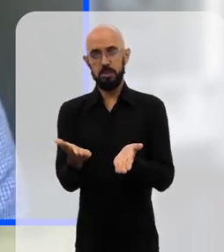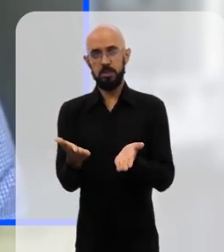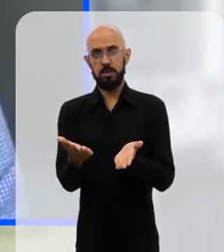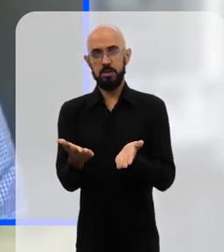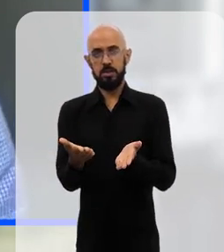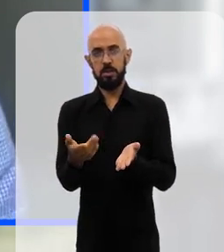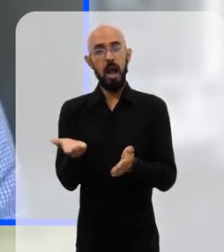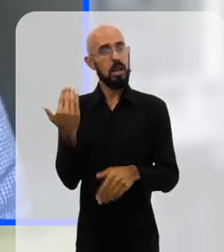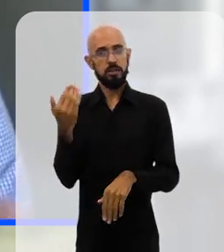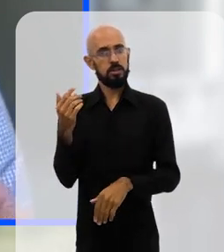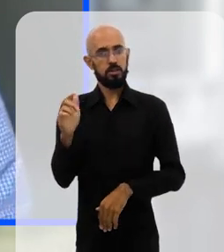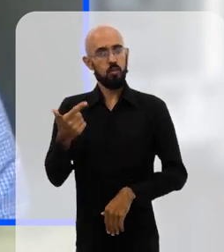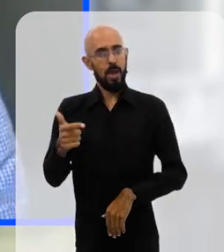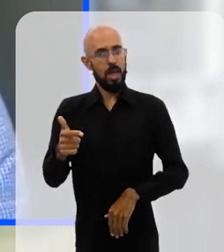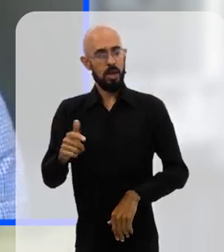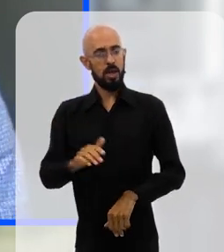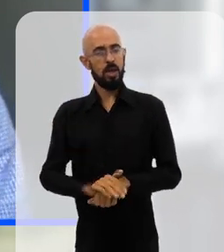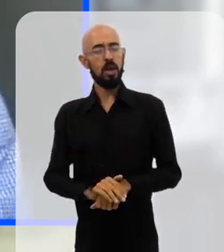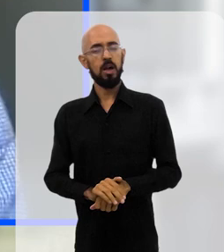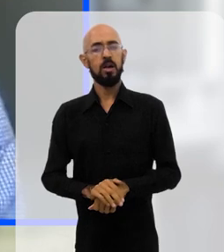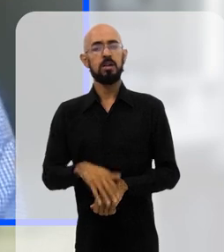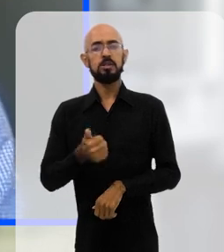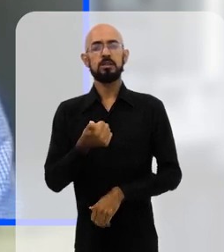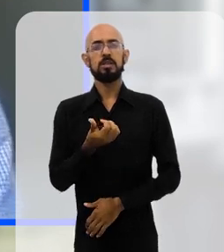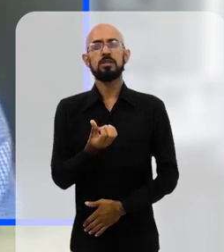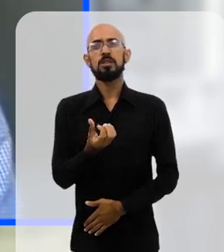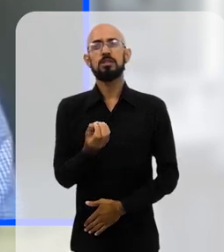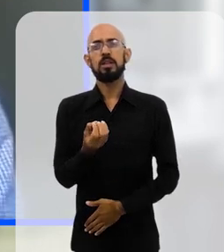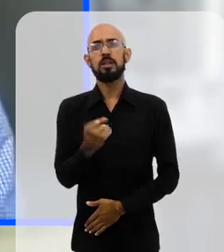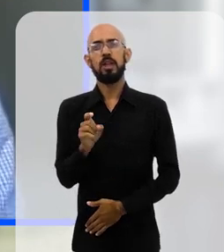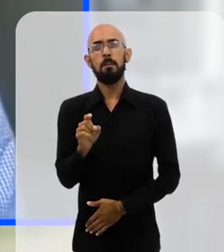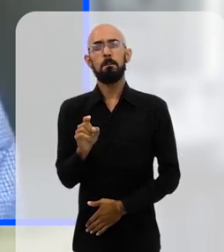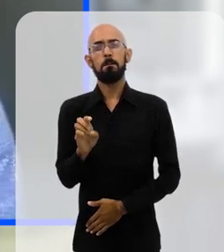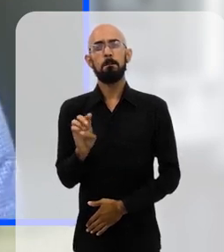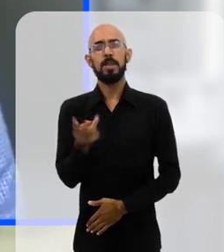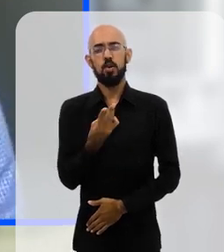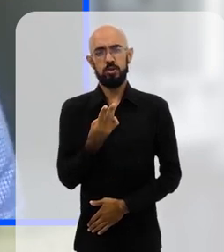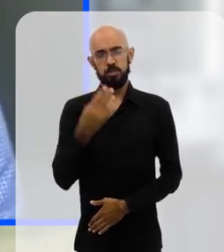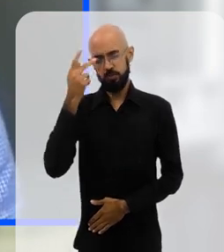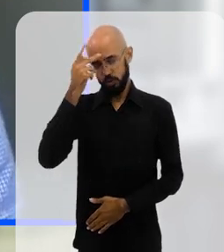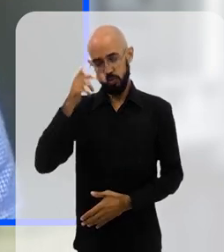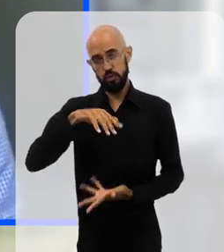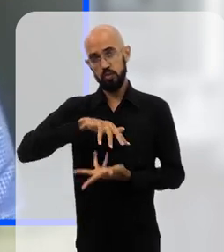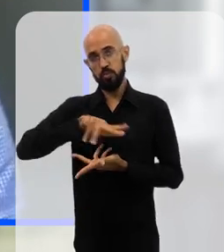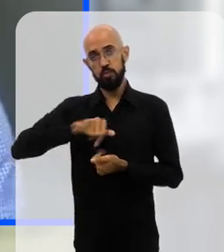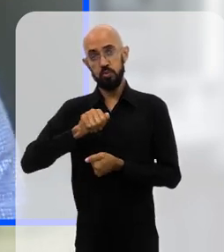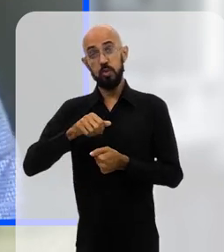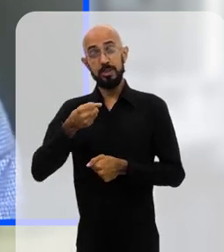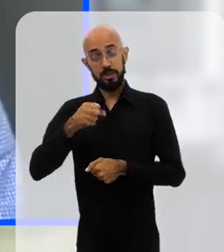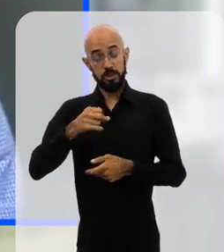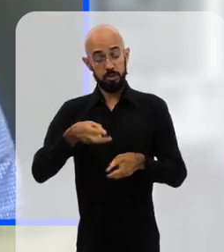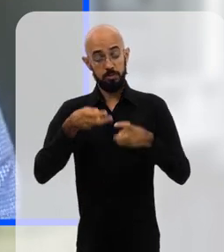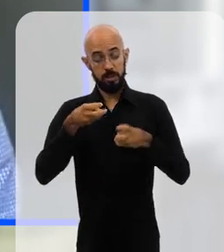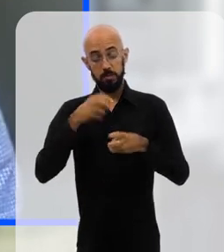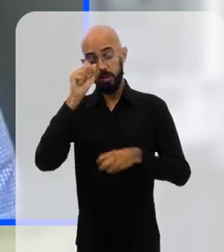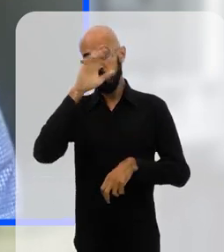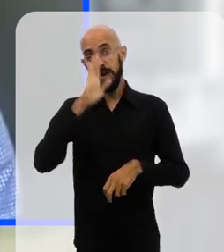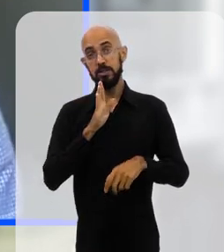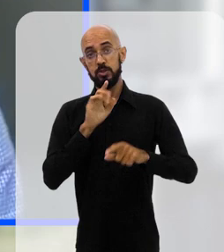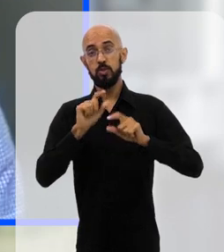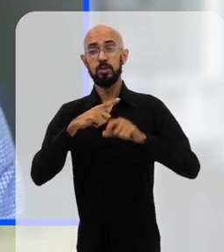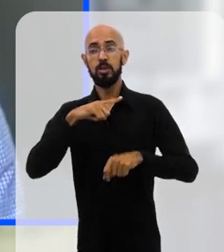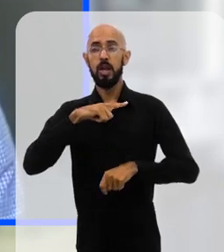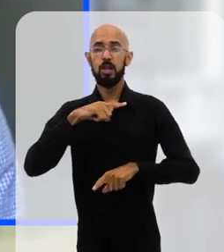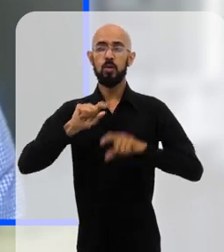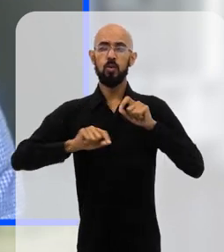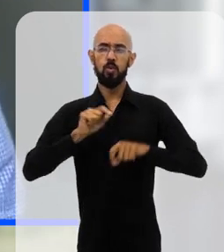nesse período da pandemia. 160 milhões de pessoas foram empurradas para a pobreza no mundo. Quando a gente faz o recorte no Brasil,